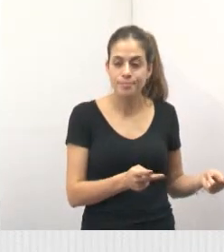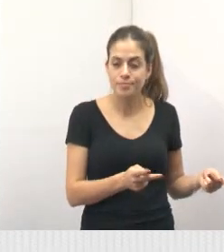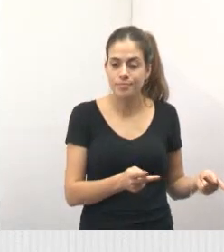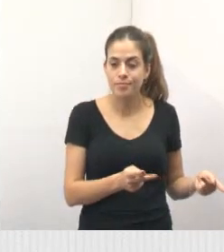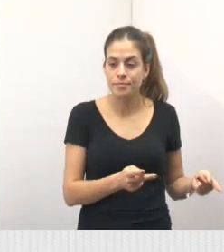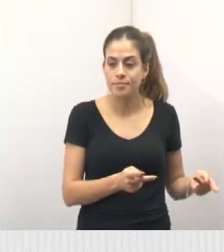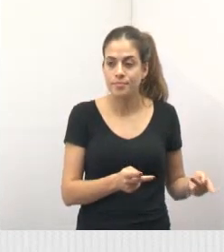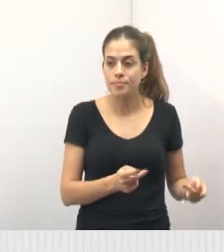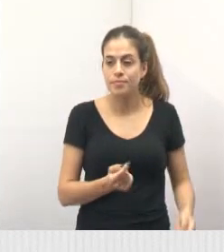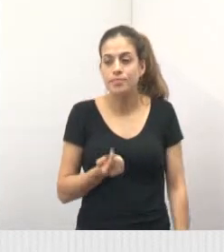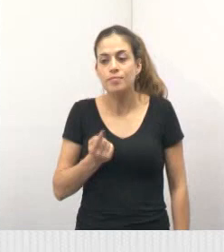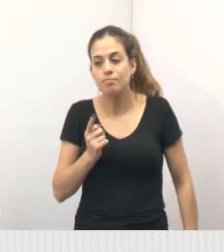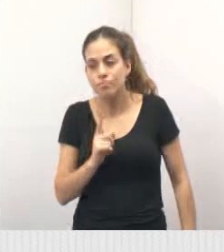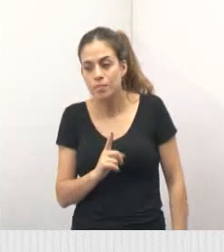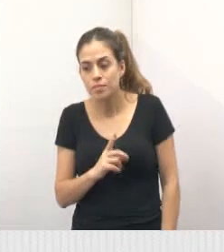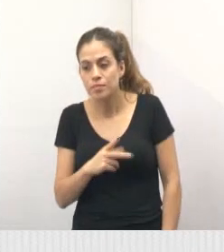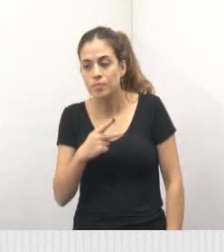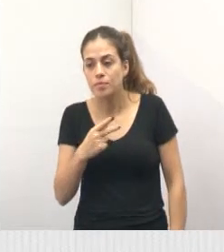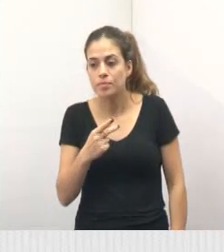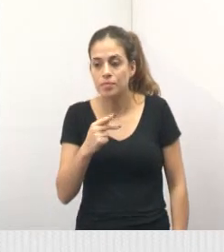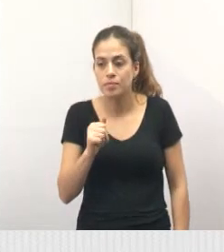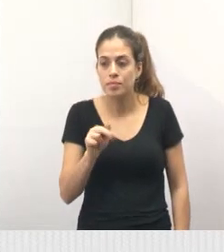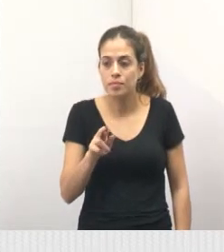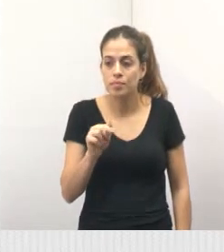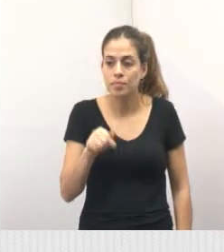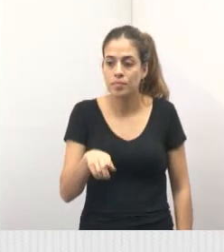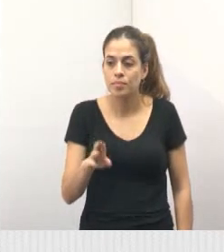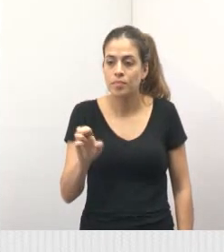então, gente esteve no Parque Santo Antônio, no